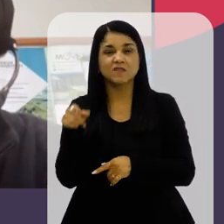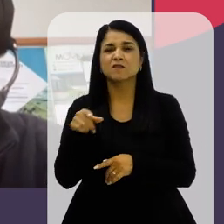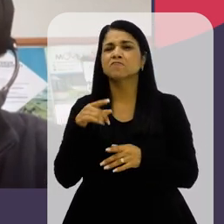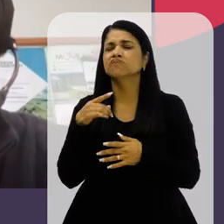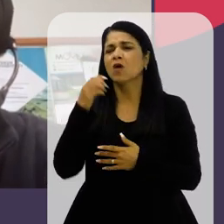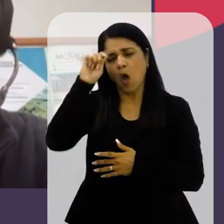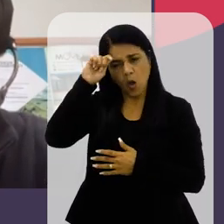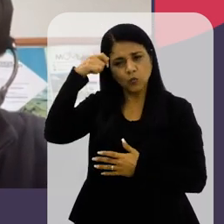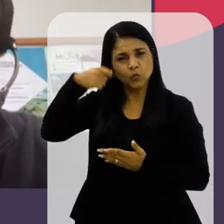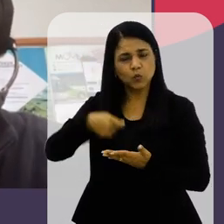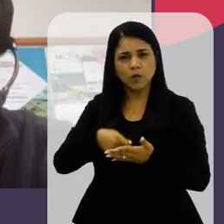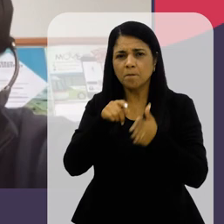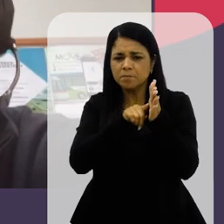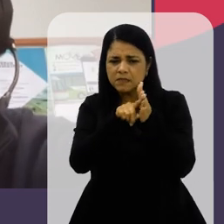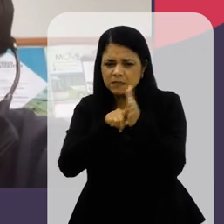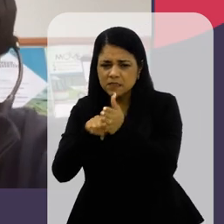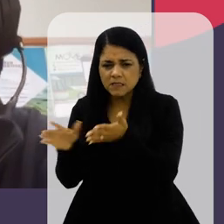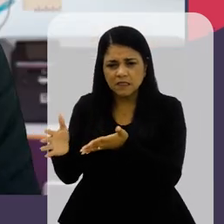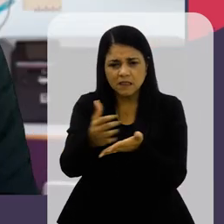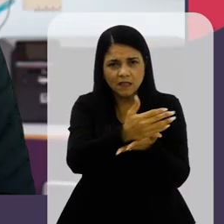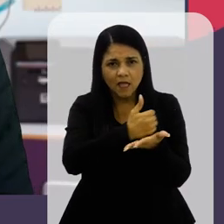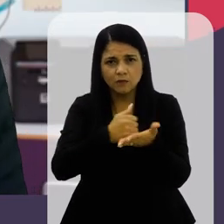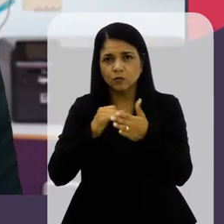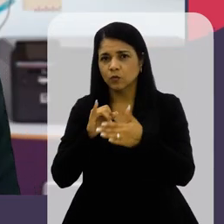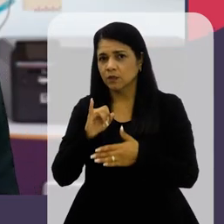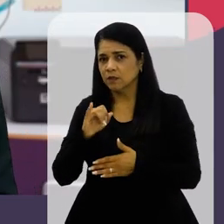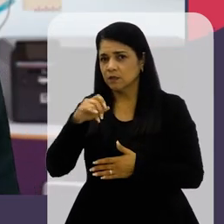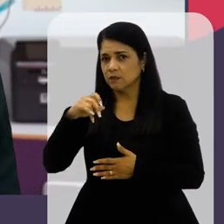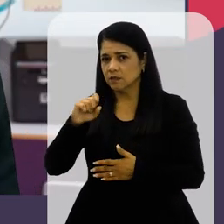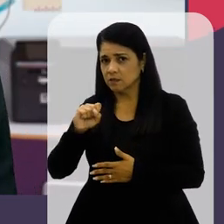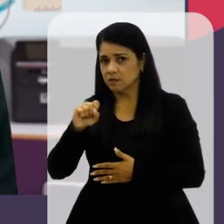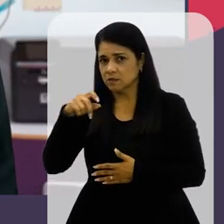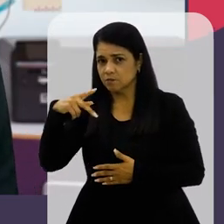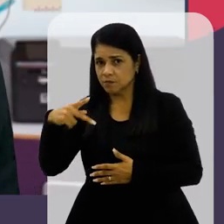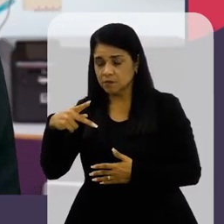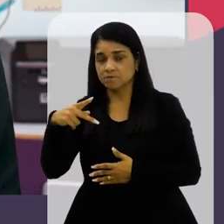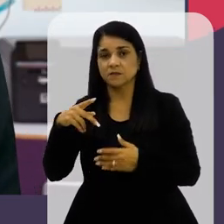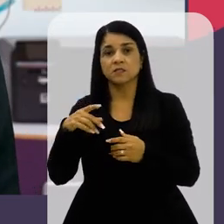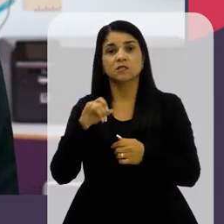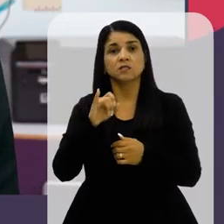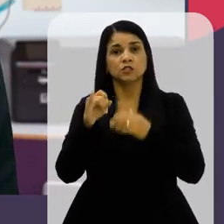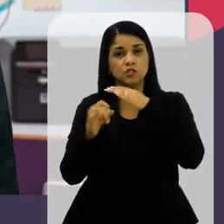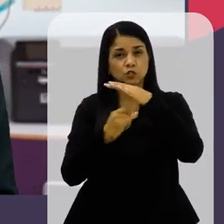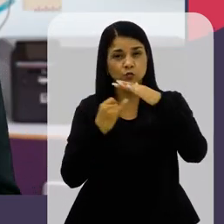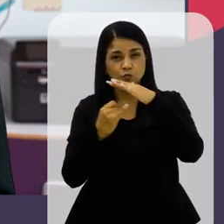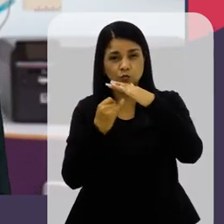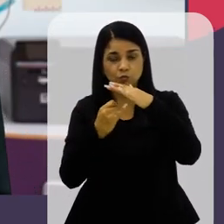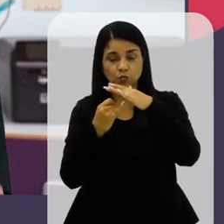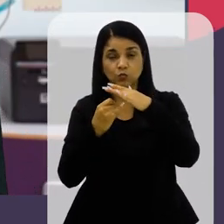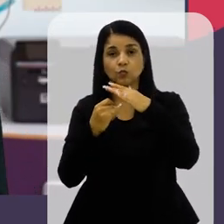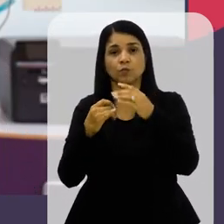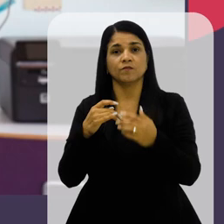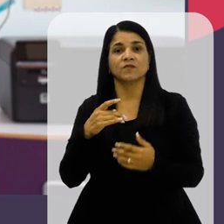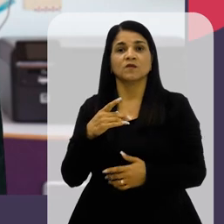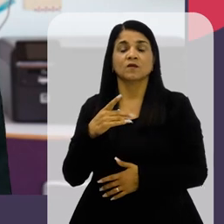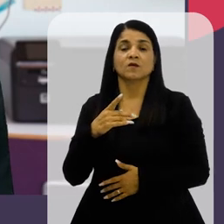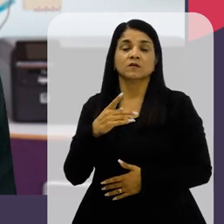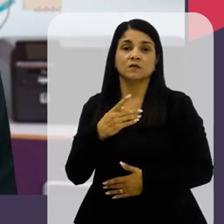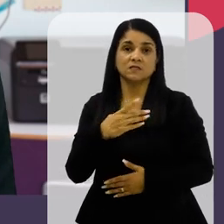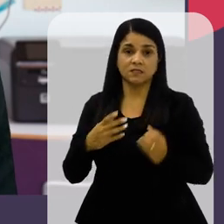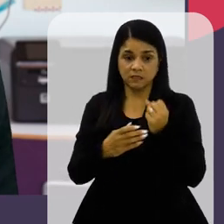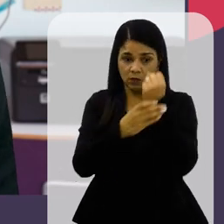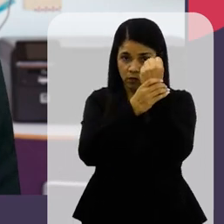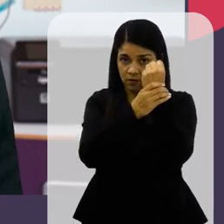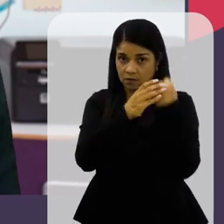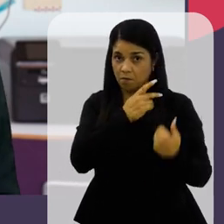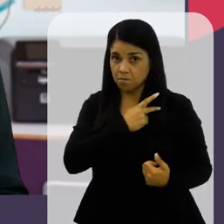Fernanda, vocês utilizaram dados do ISP, que é o Instituto de Segurança Pública do Rio Um órgão do governo do